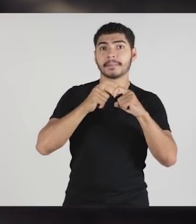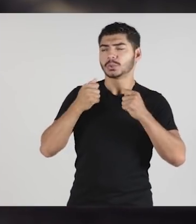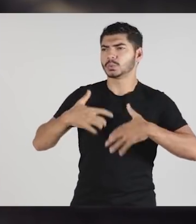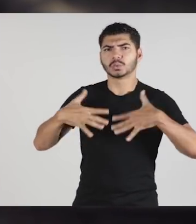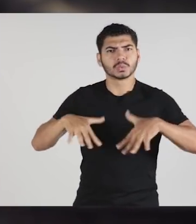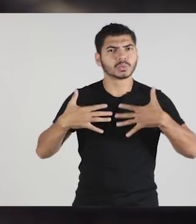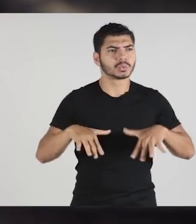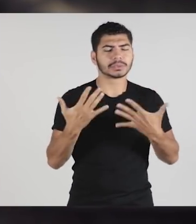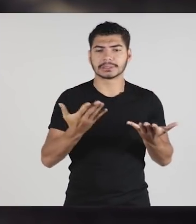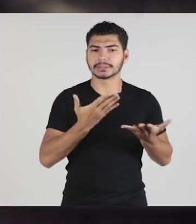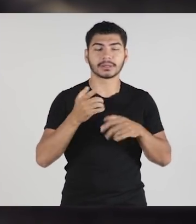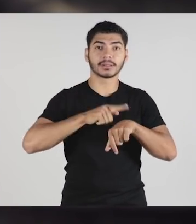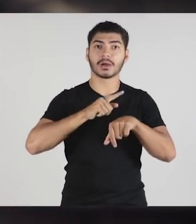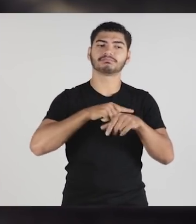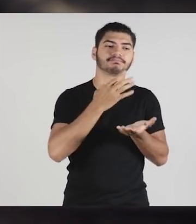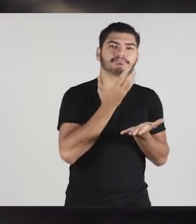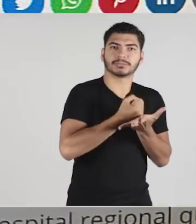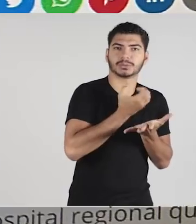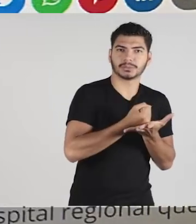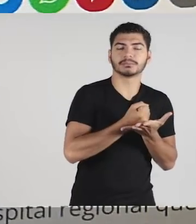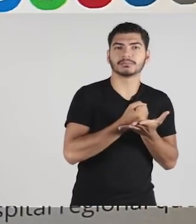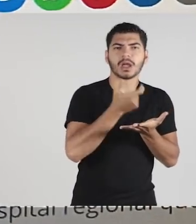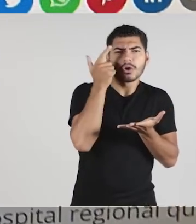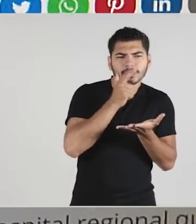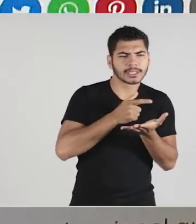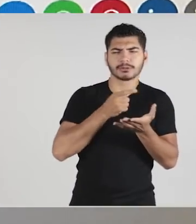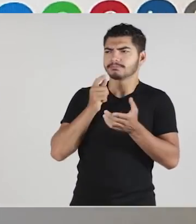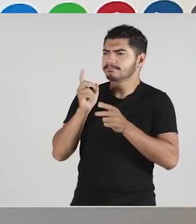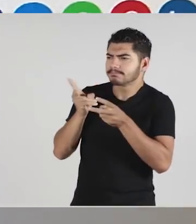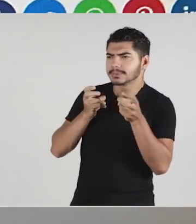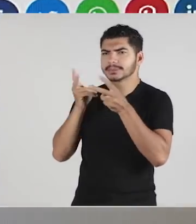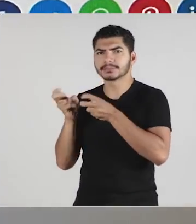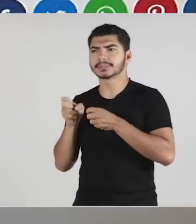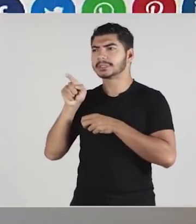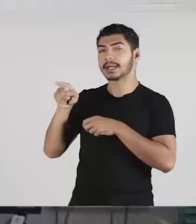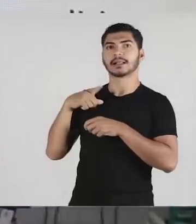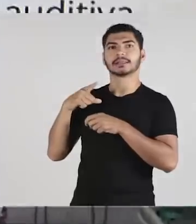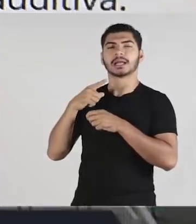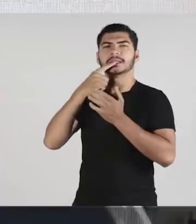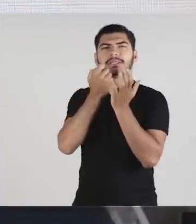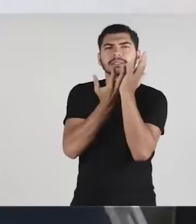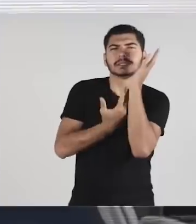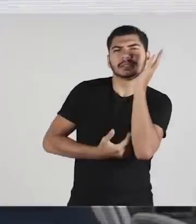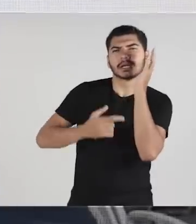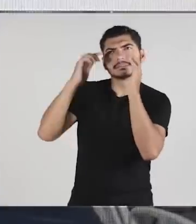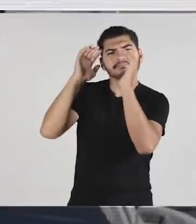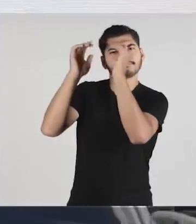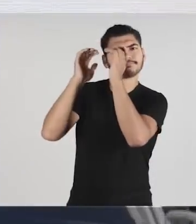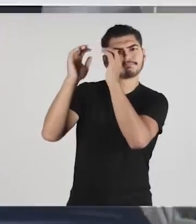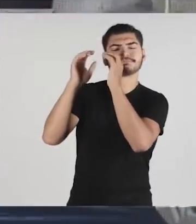médico se sentiu desesperado. Na hora ele baixou o app e ele foi conseguindo diagnosticar que ela estava com um sangramento